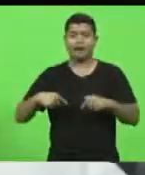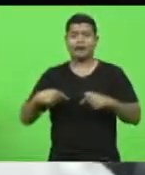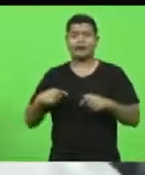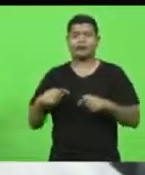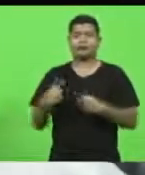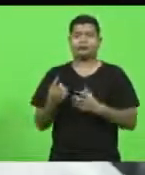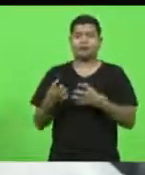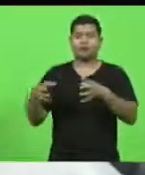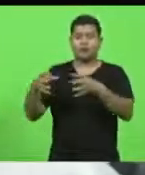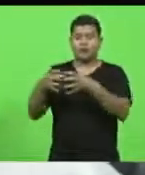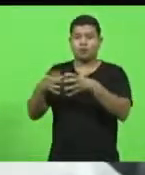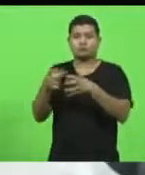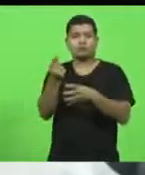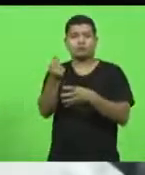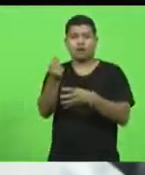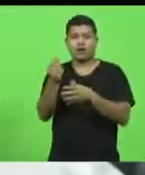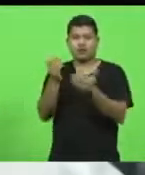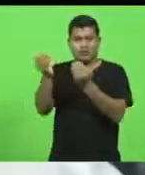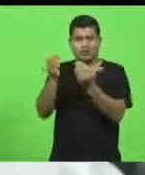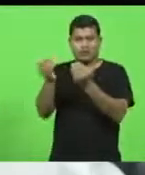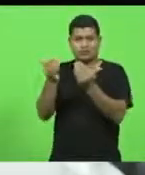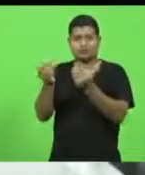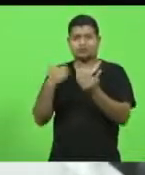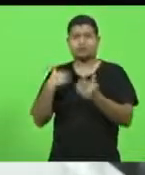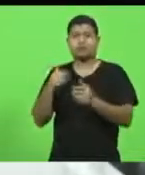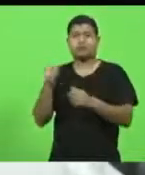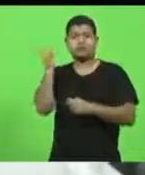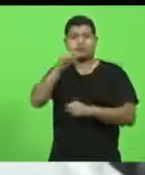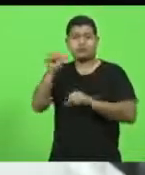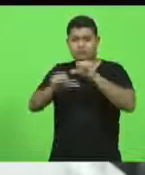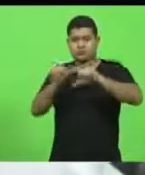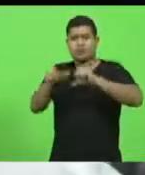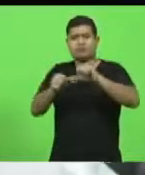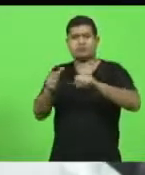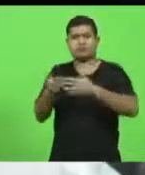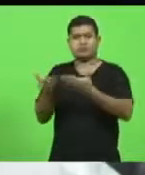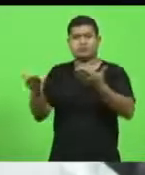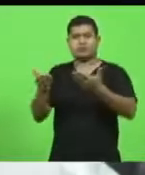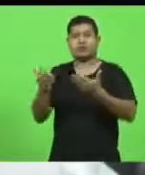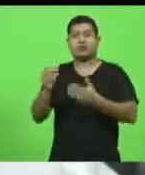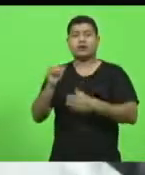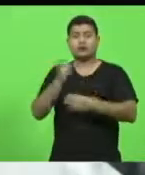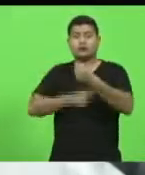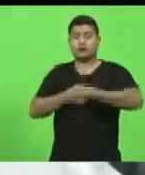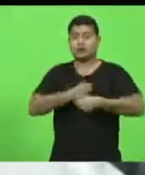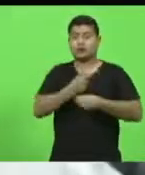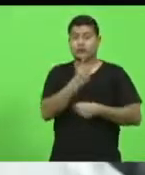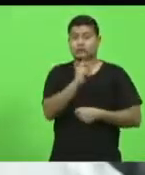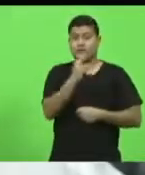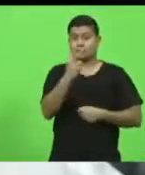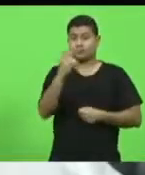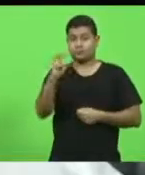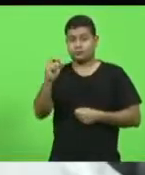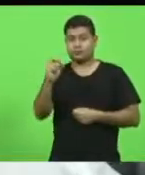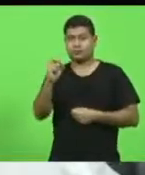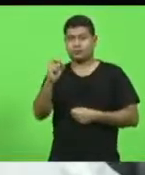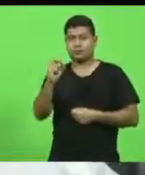depois de muito tempo, ele foi reajustado no último ano do governo